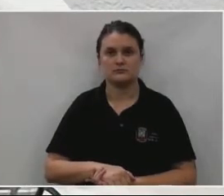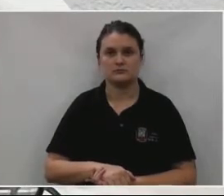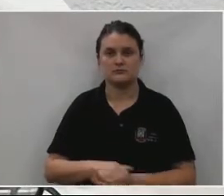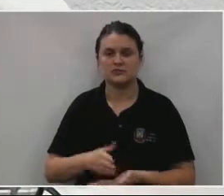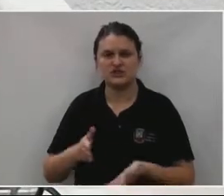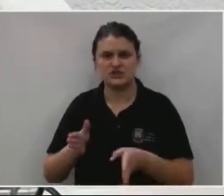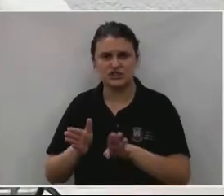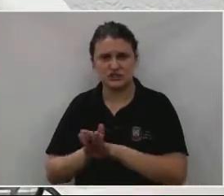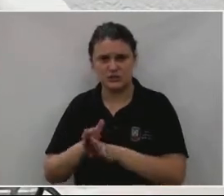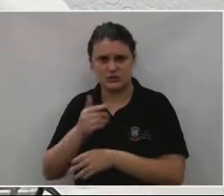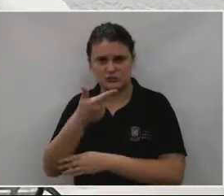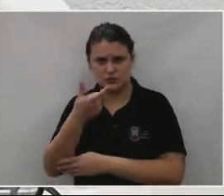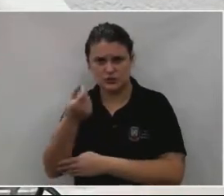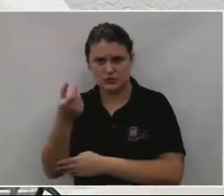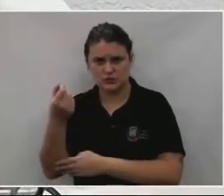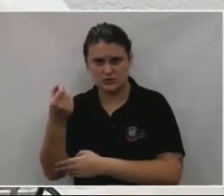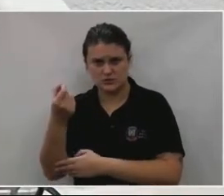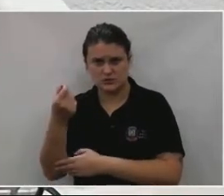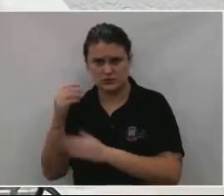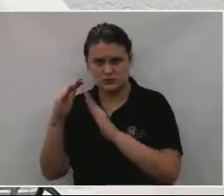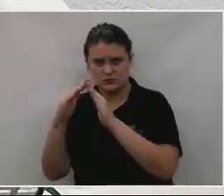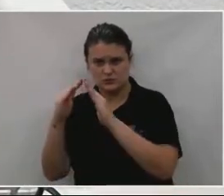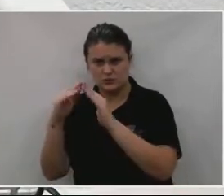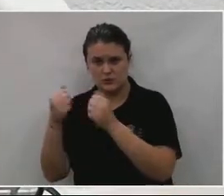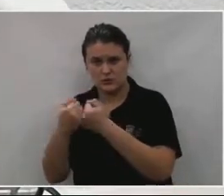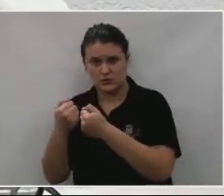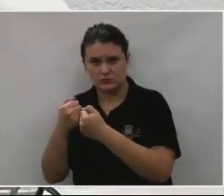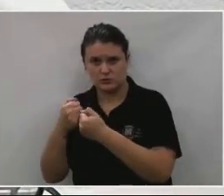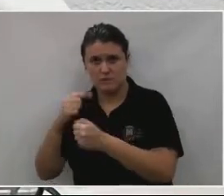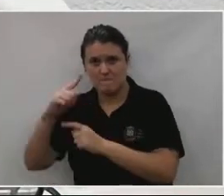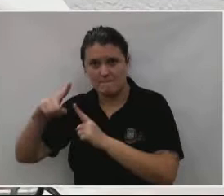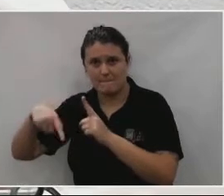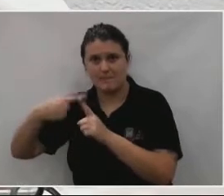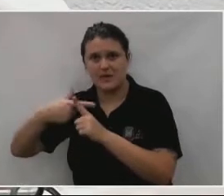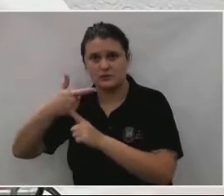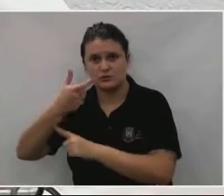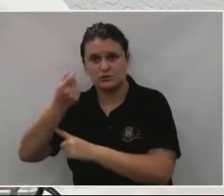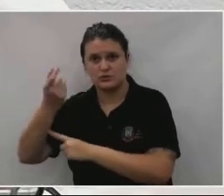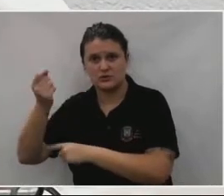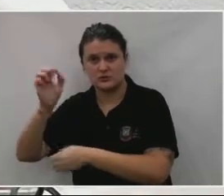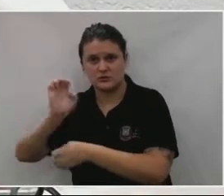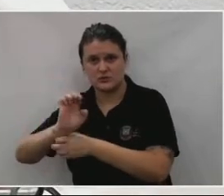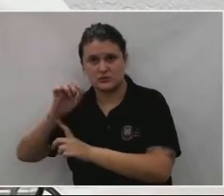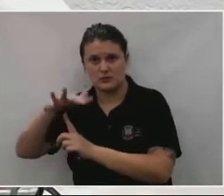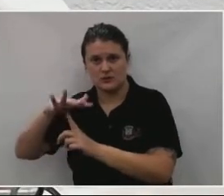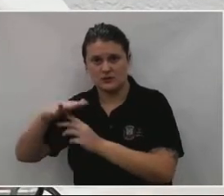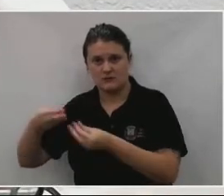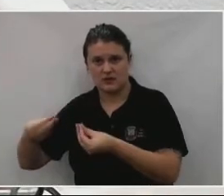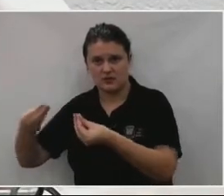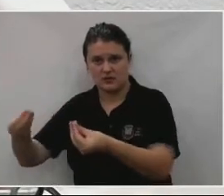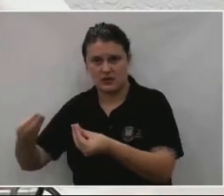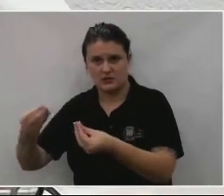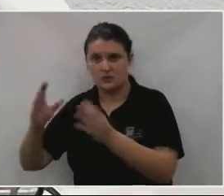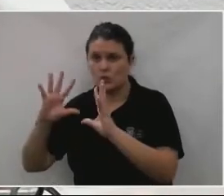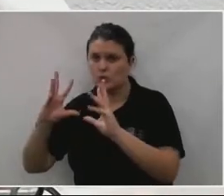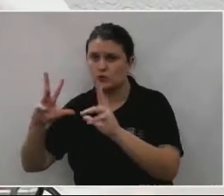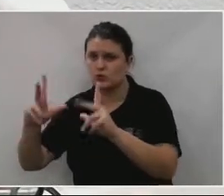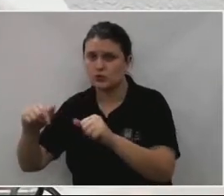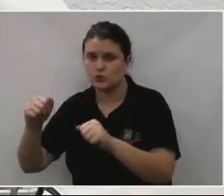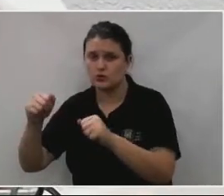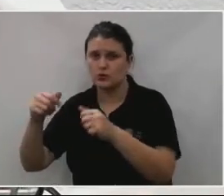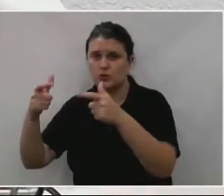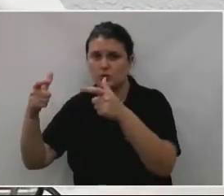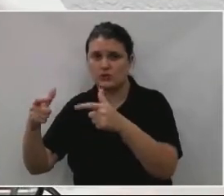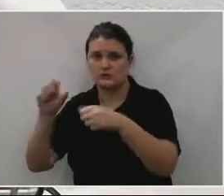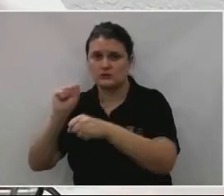que chegar esses outros 200 do Estado do Paraná, quase que a totalidade dos abrigos aí estarão bem